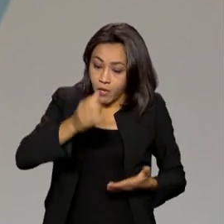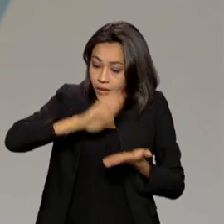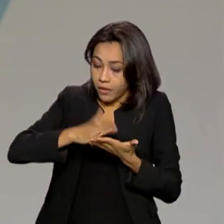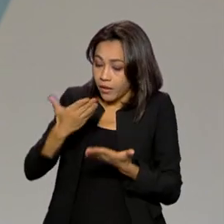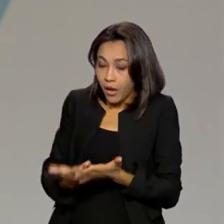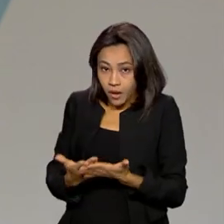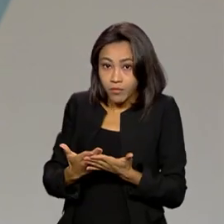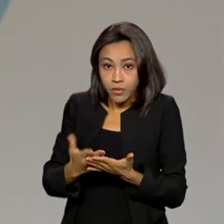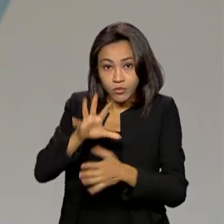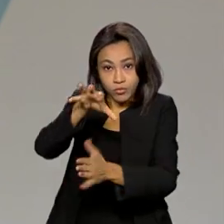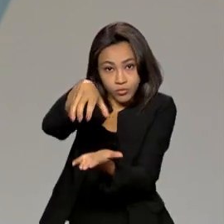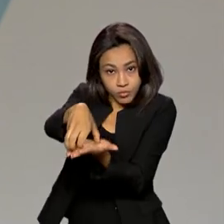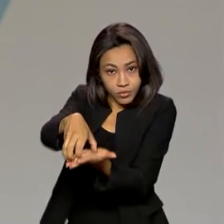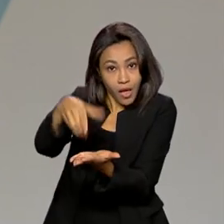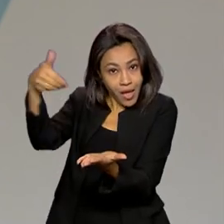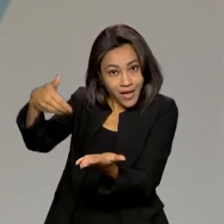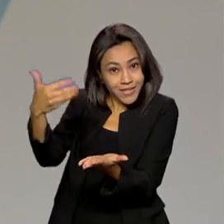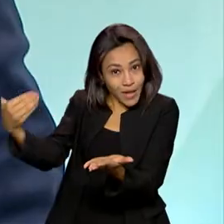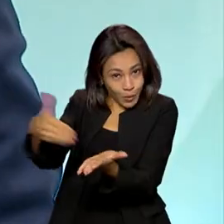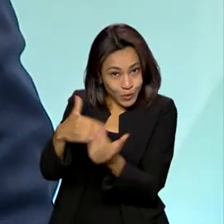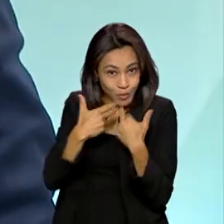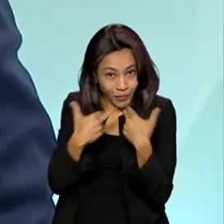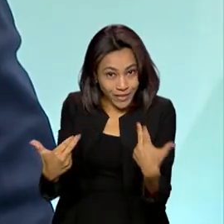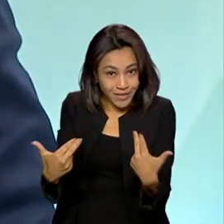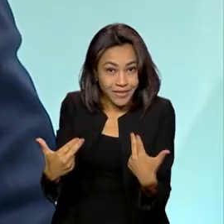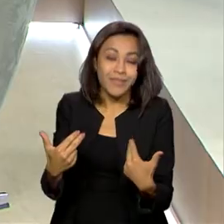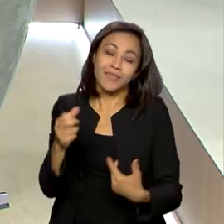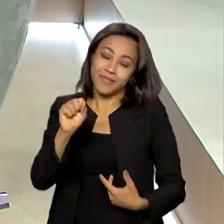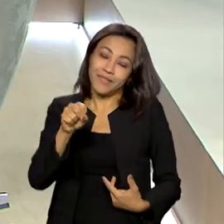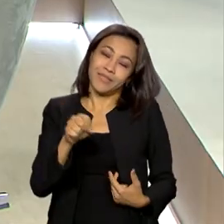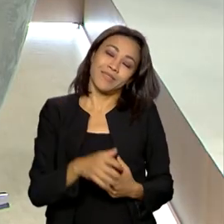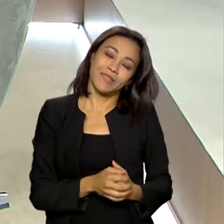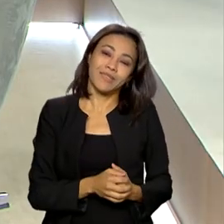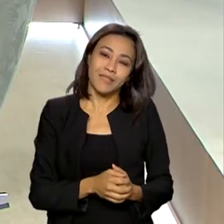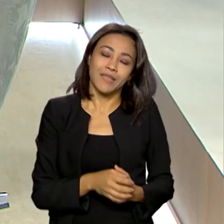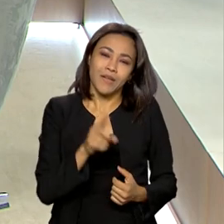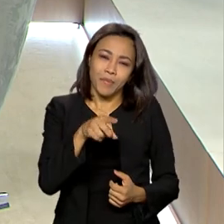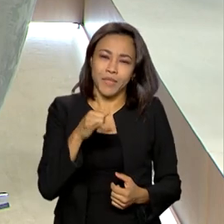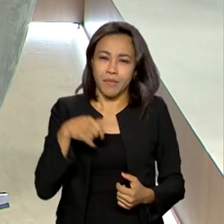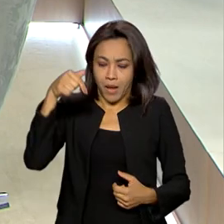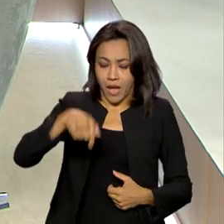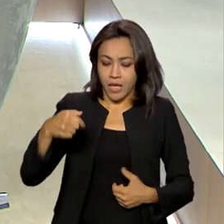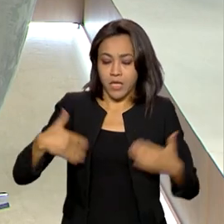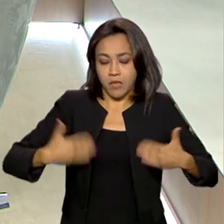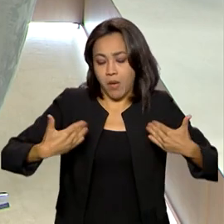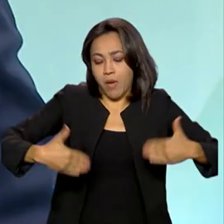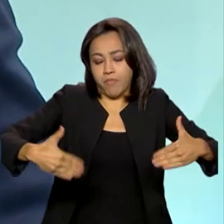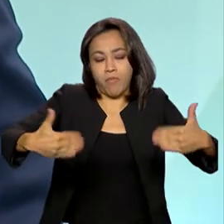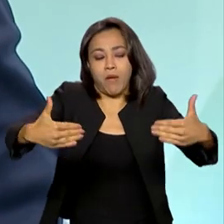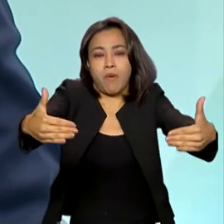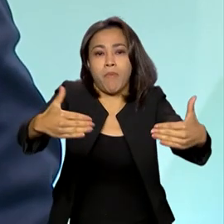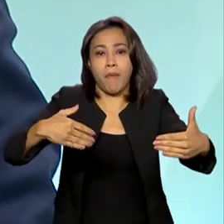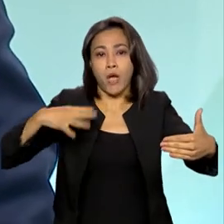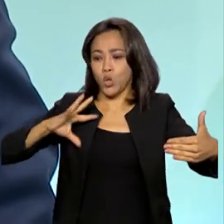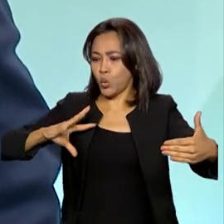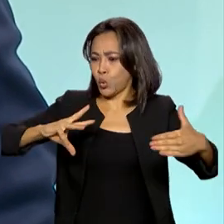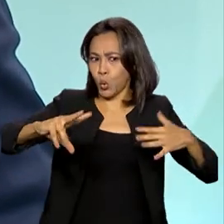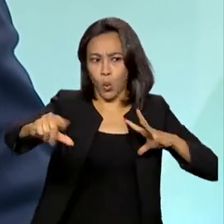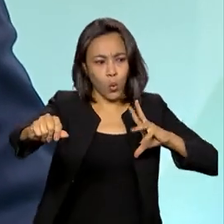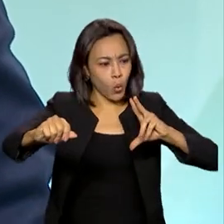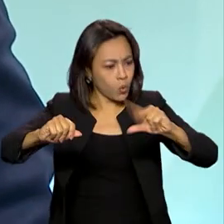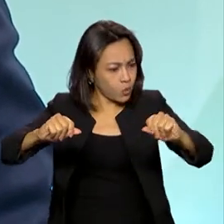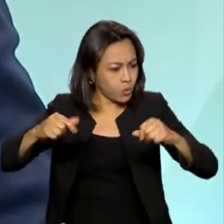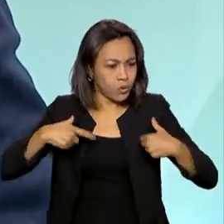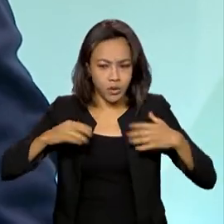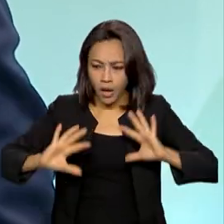na agência. Essa é a última novidade? Esse é um ponto sensível, Você hoje pega aqui na esplanada dos ministérios, todos os ministérios,